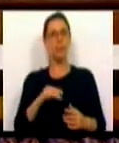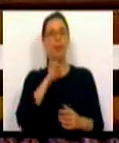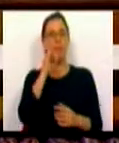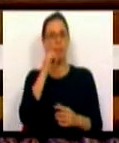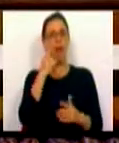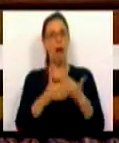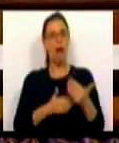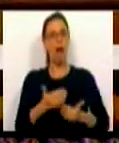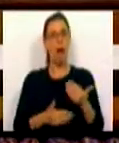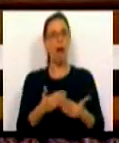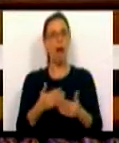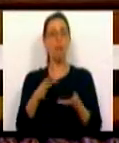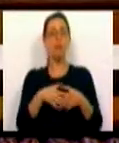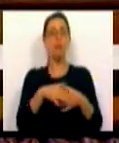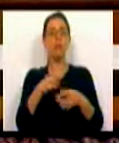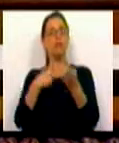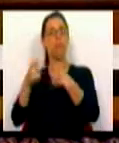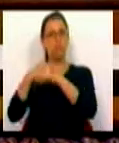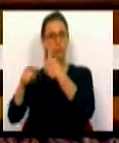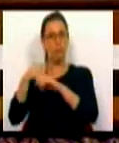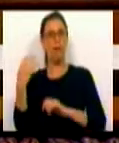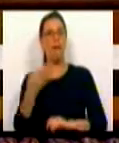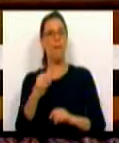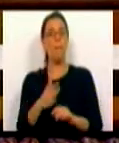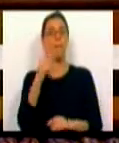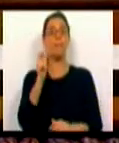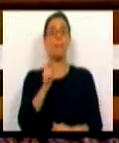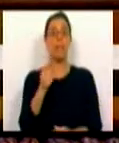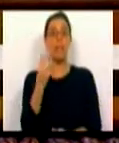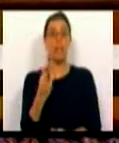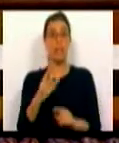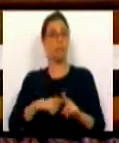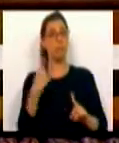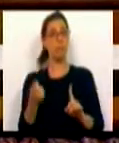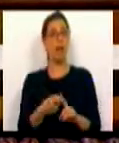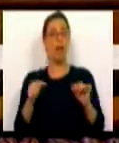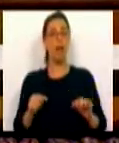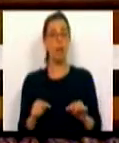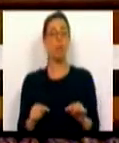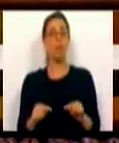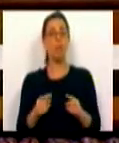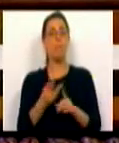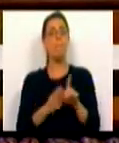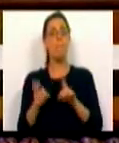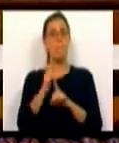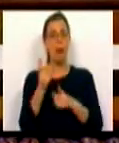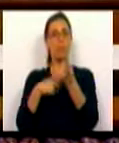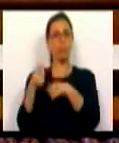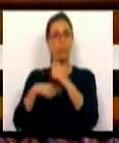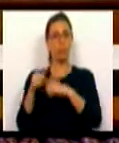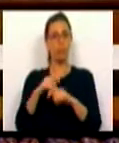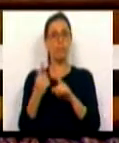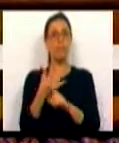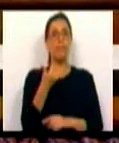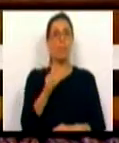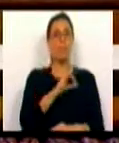subsistam, é um setor exportador que só no primeiro trimestre deste ano aumentou as exportações em